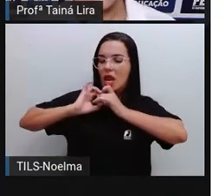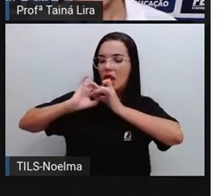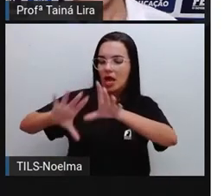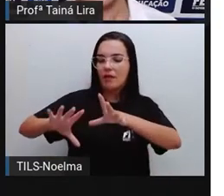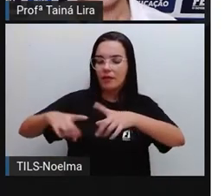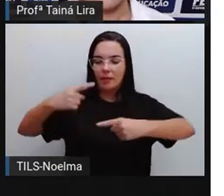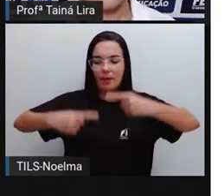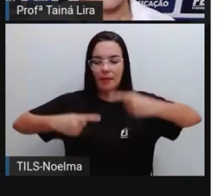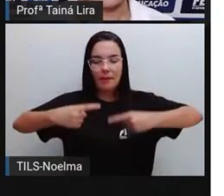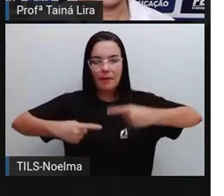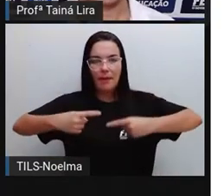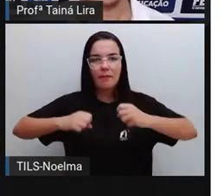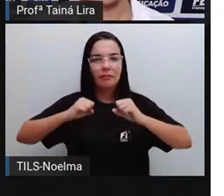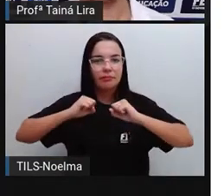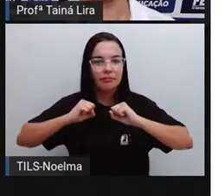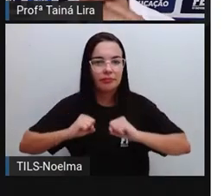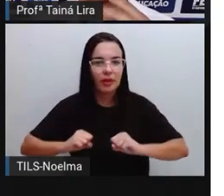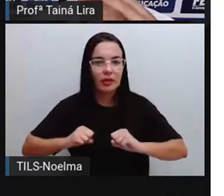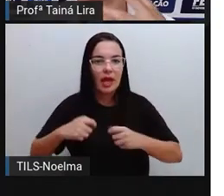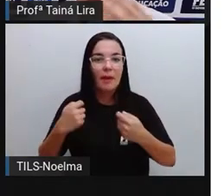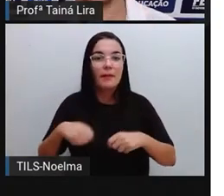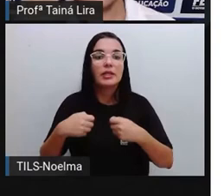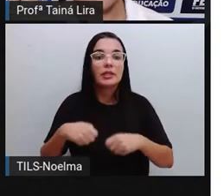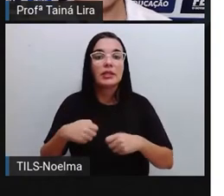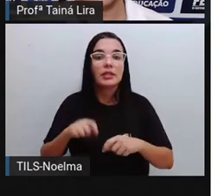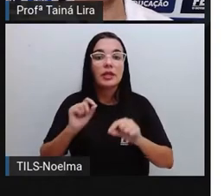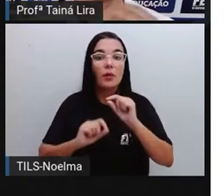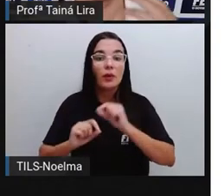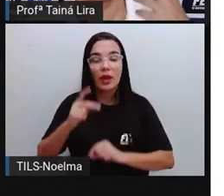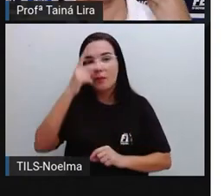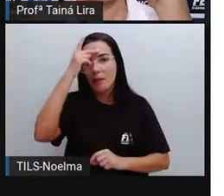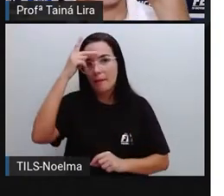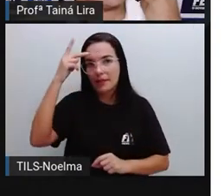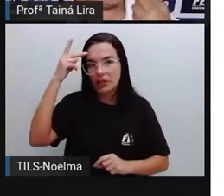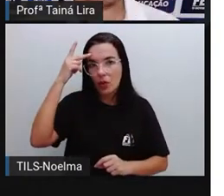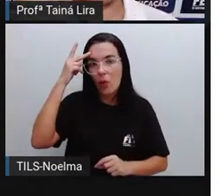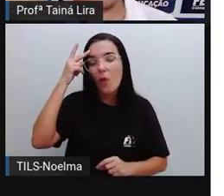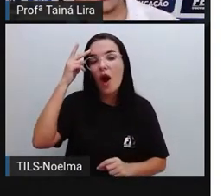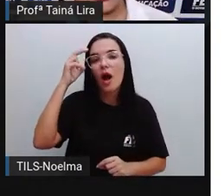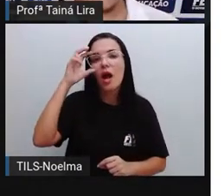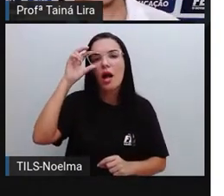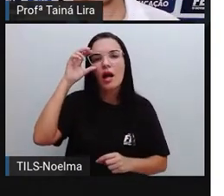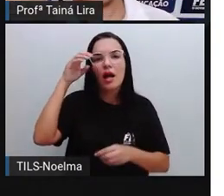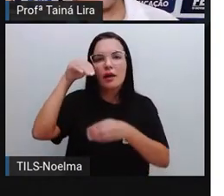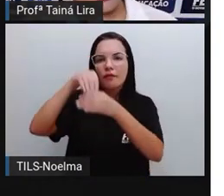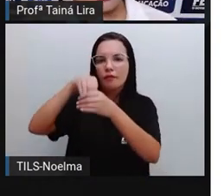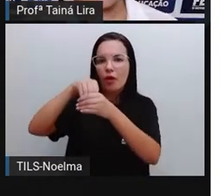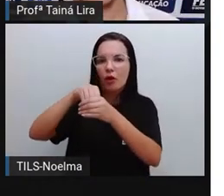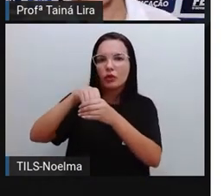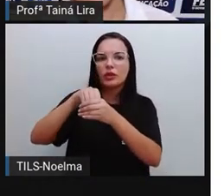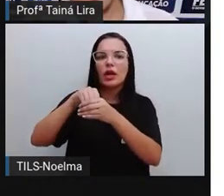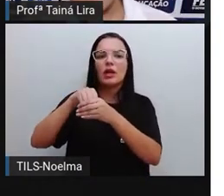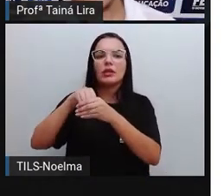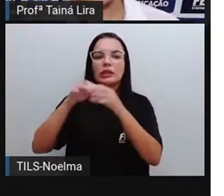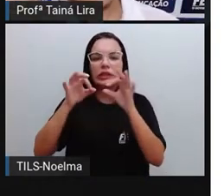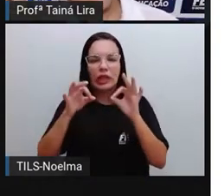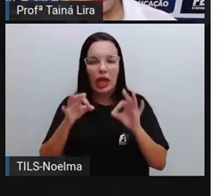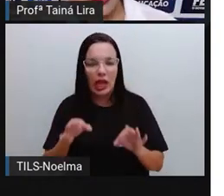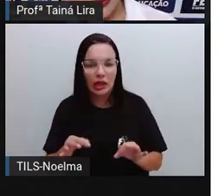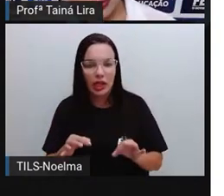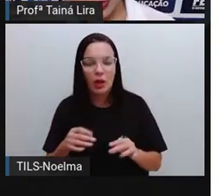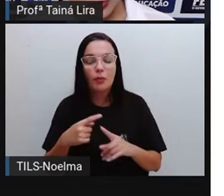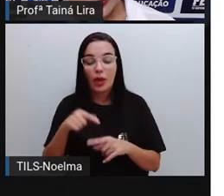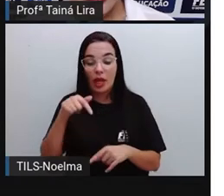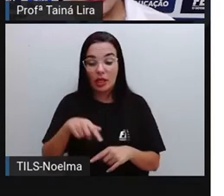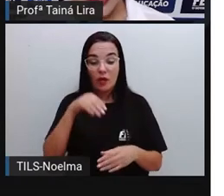seja, ele tem que ser um cidadão que ele vota, porque o voto no Brasil é